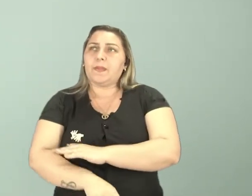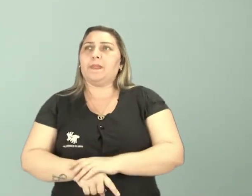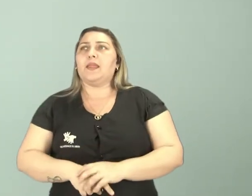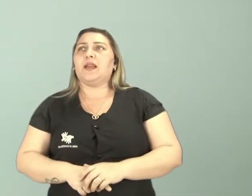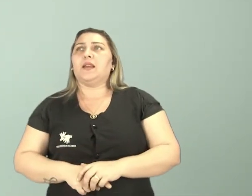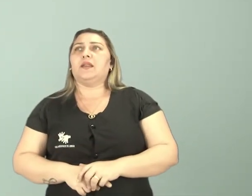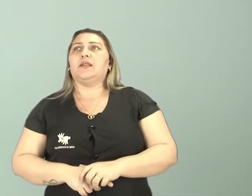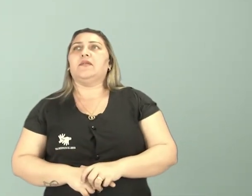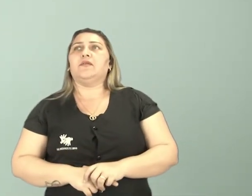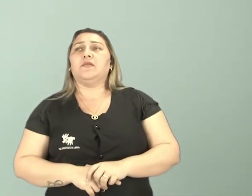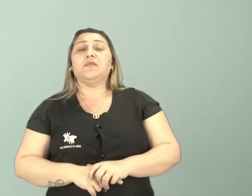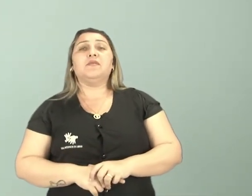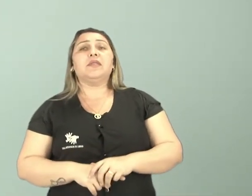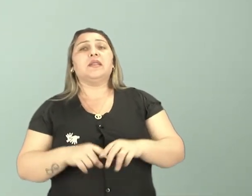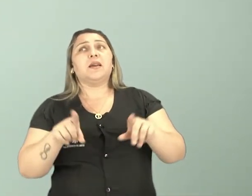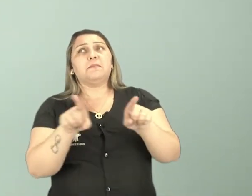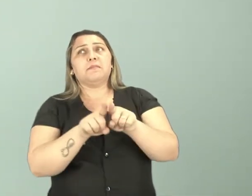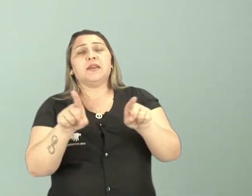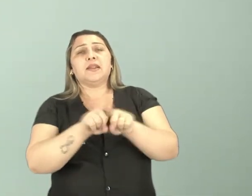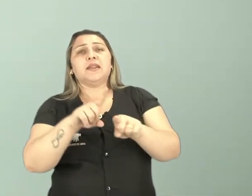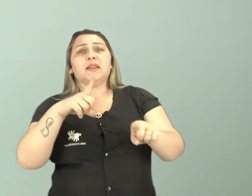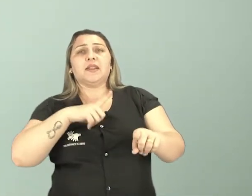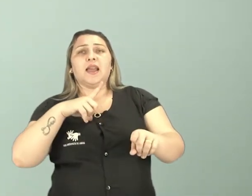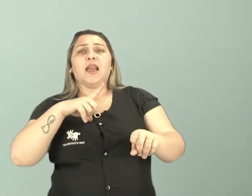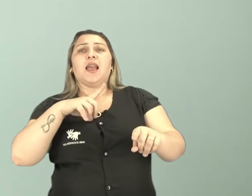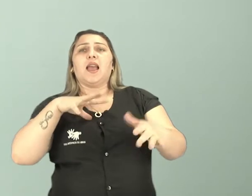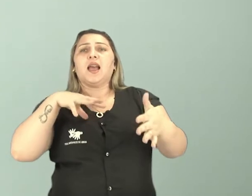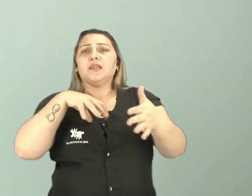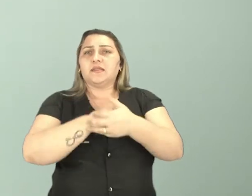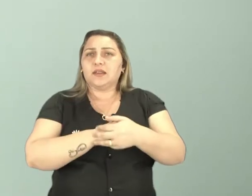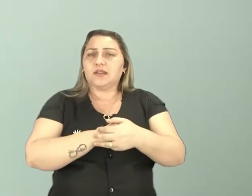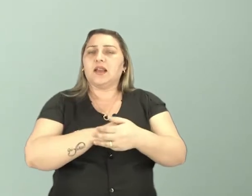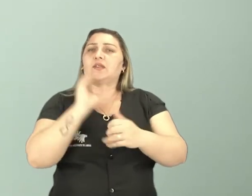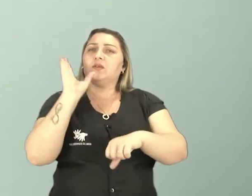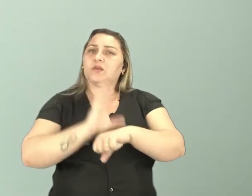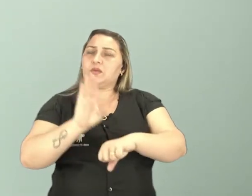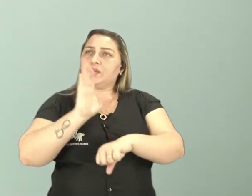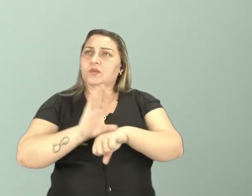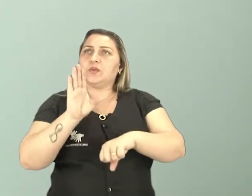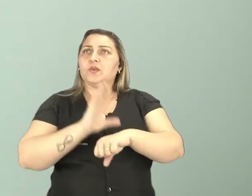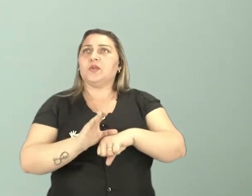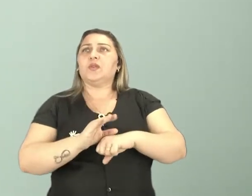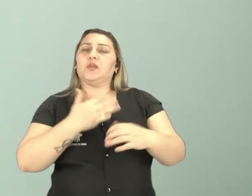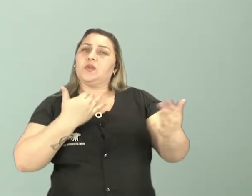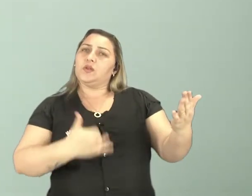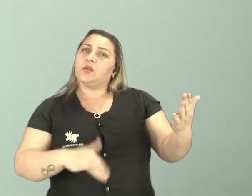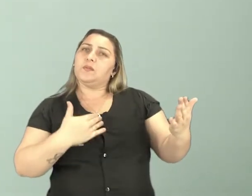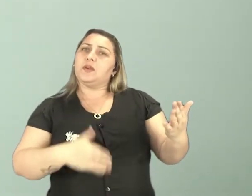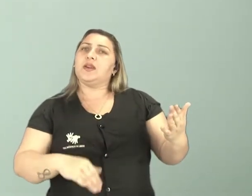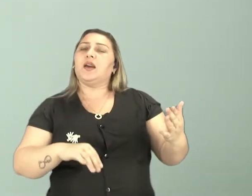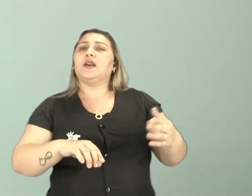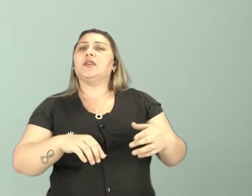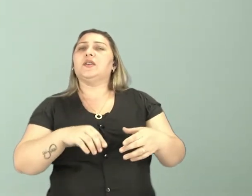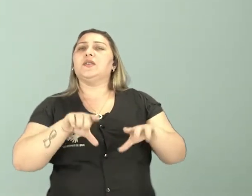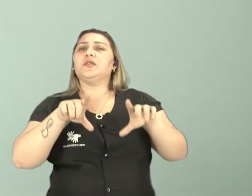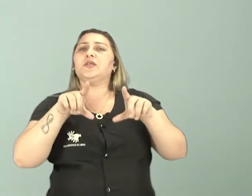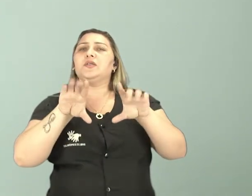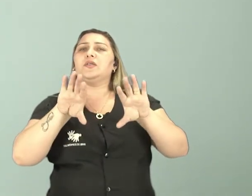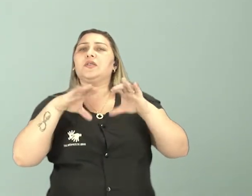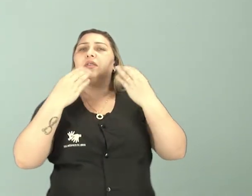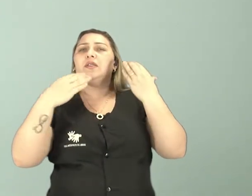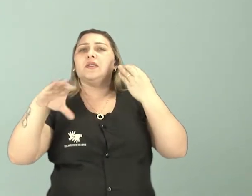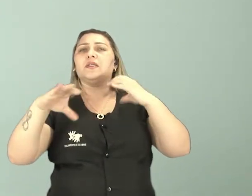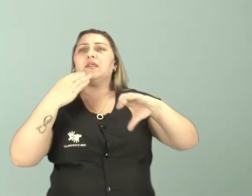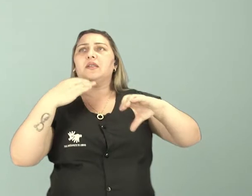E lá vocês podem ter acesso a esses cursos, seja de instrumentos musicais, de cantos, são